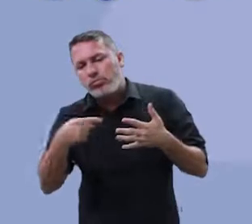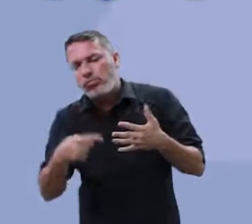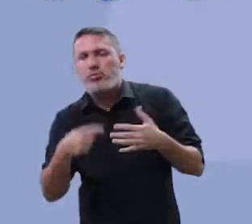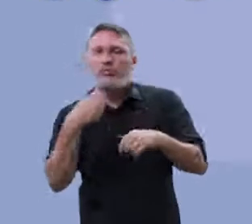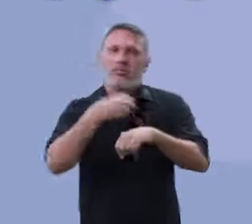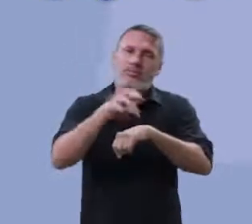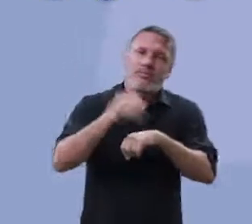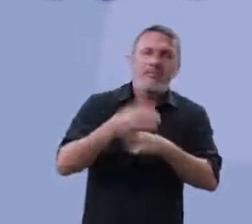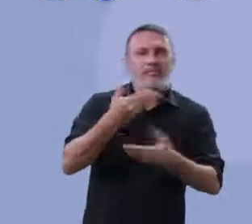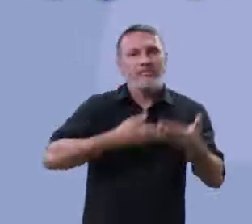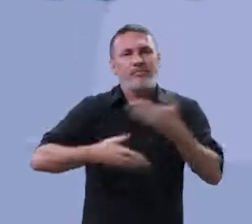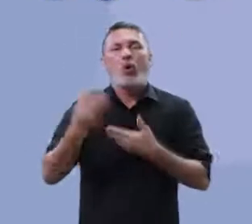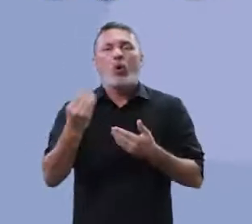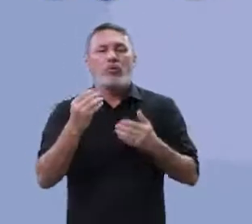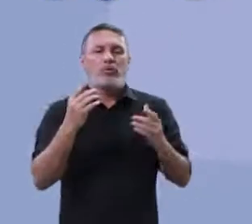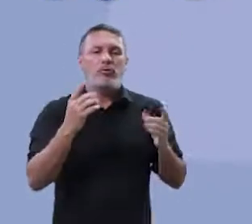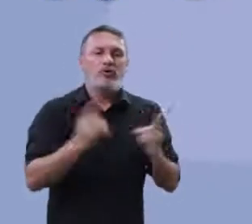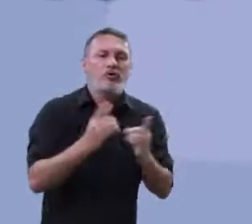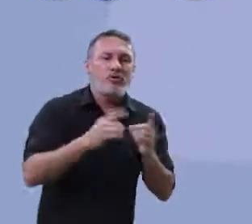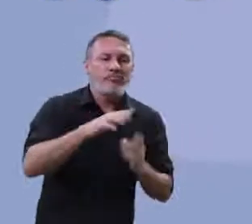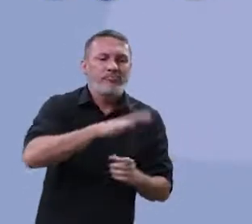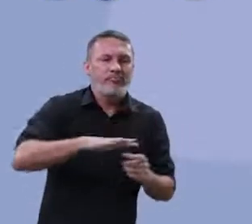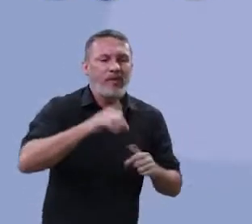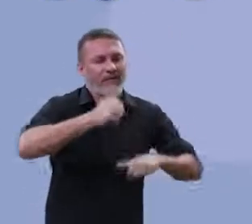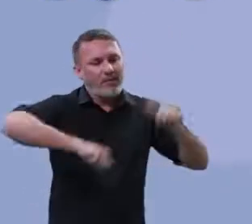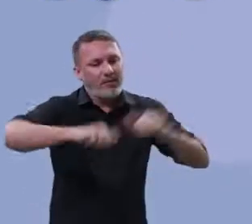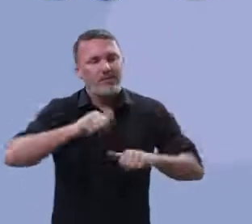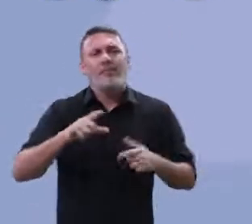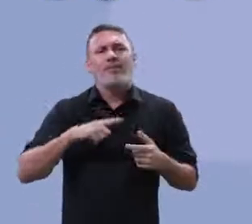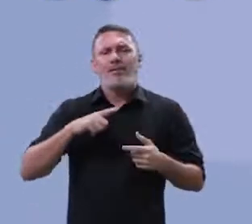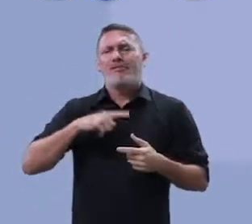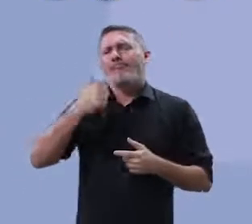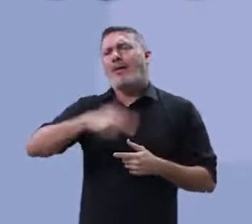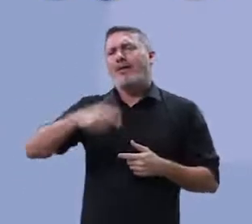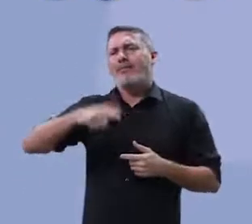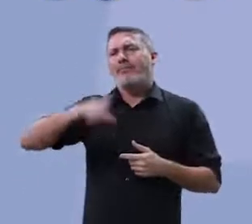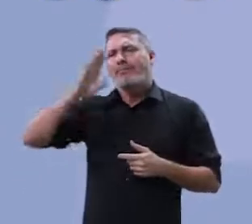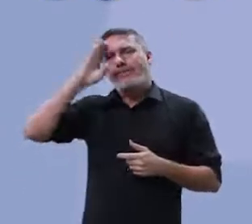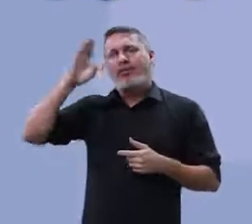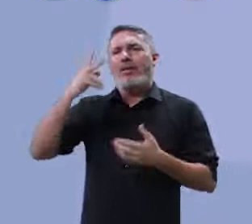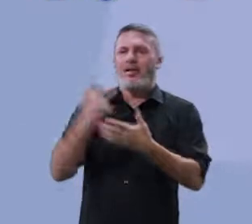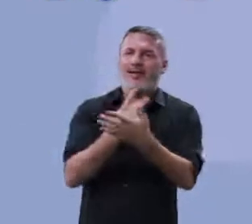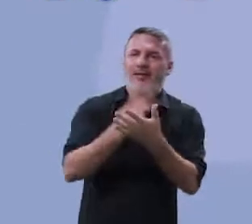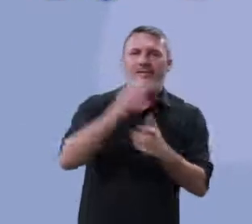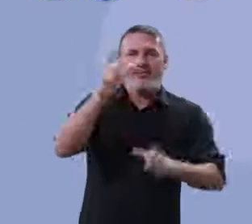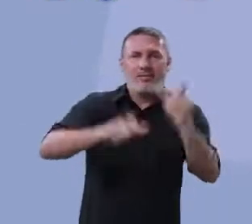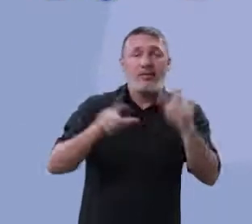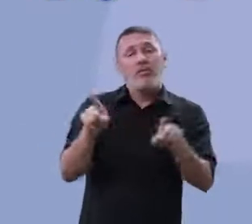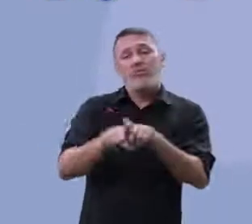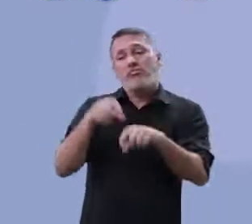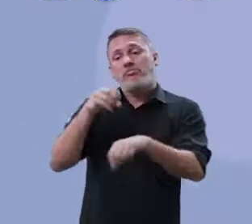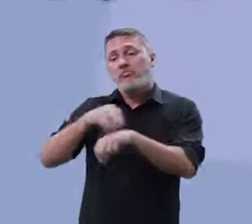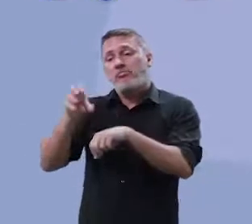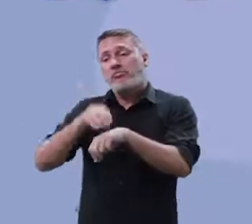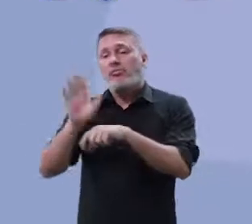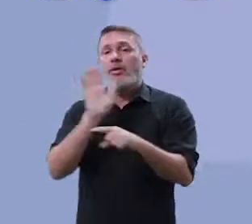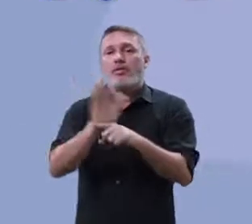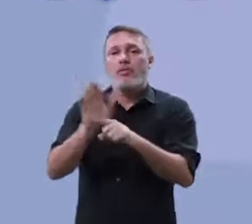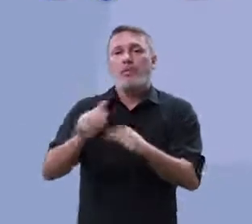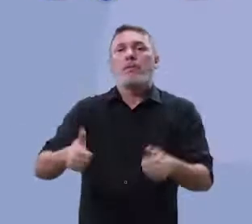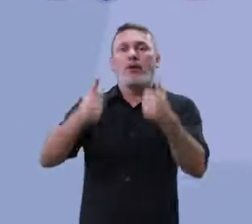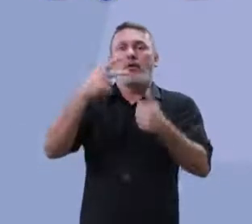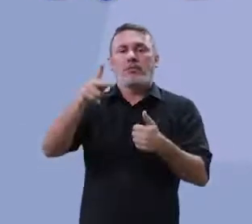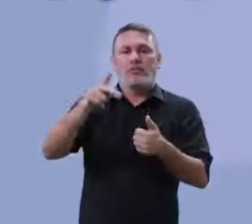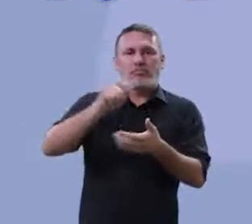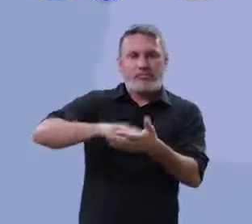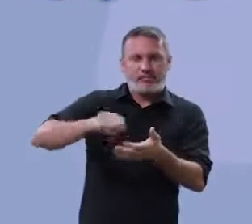Mostrei como trabalha a dinâmica de avaliação, os principais erros cometidos pelos candidatos e algumas dicas para melhorar